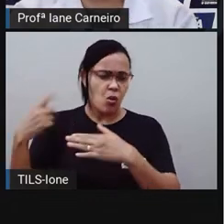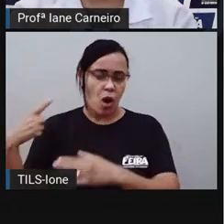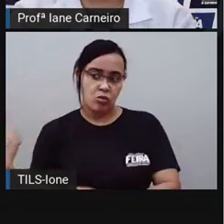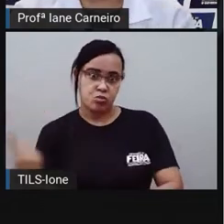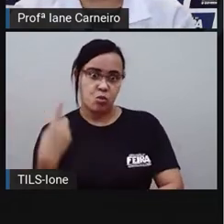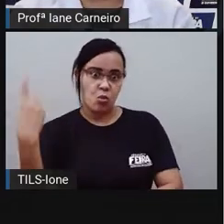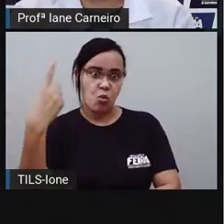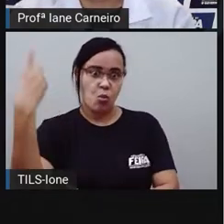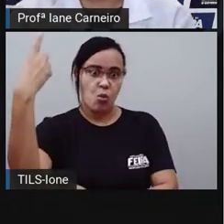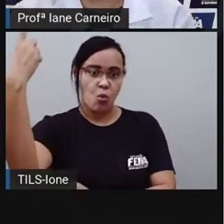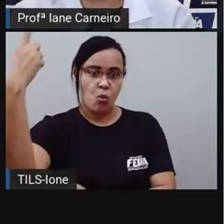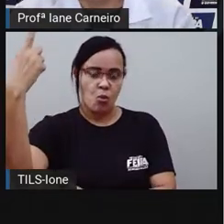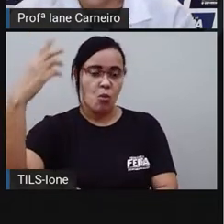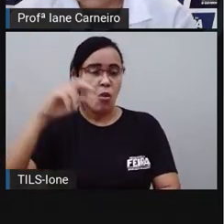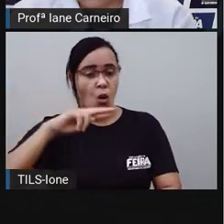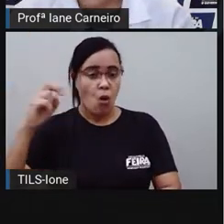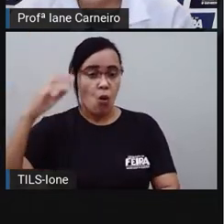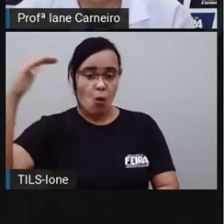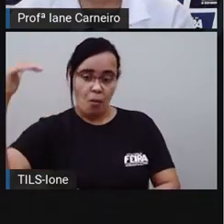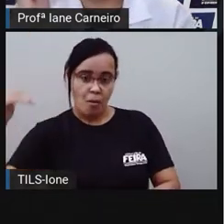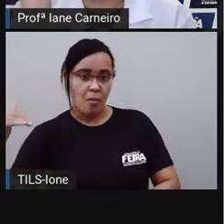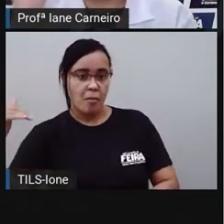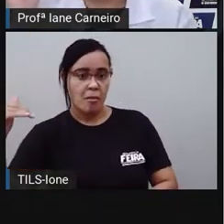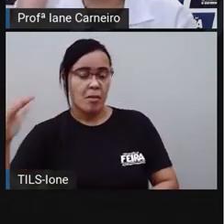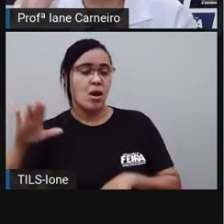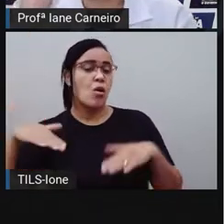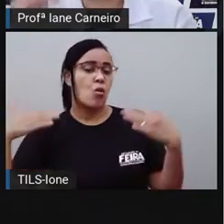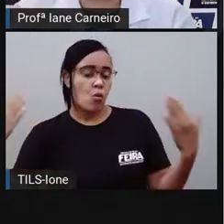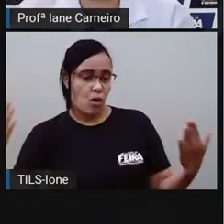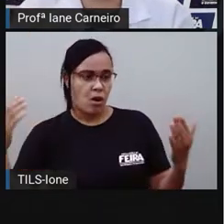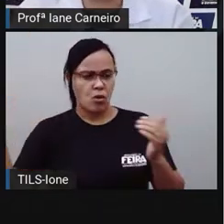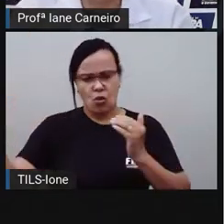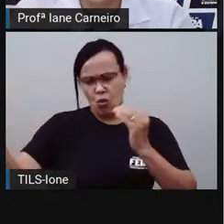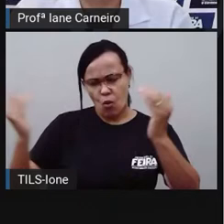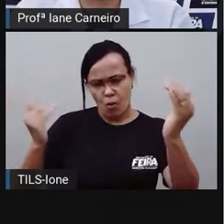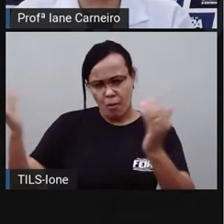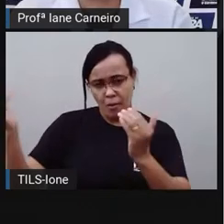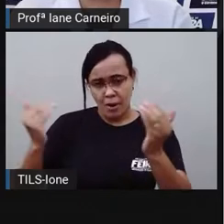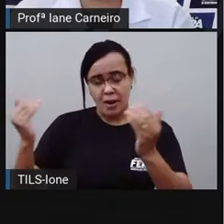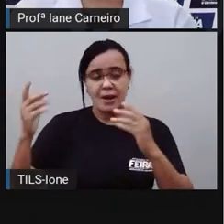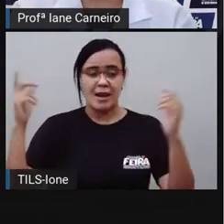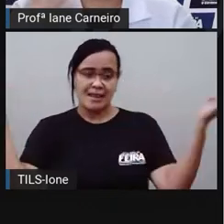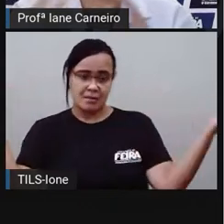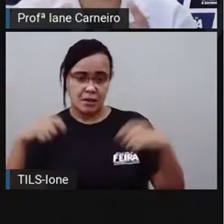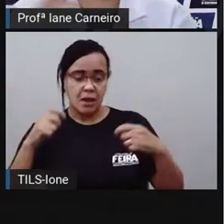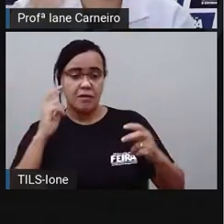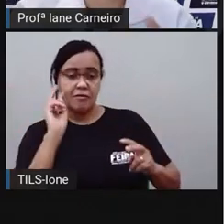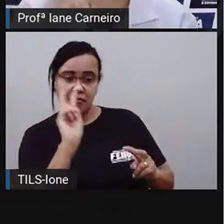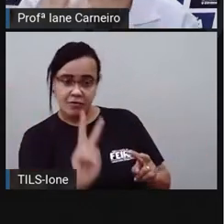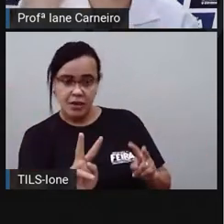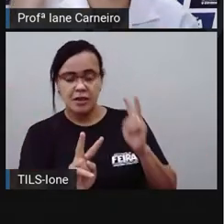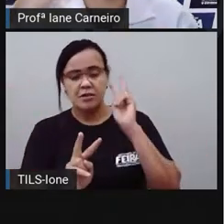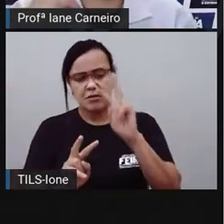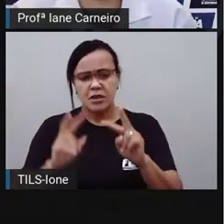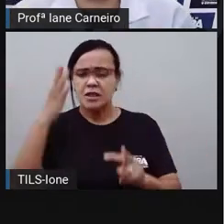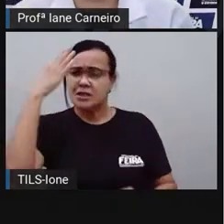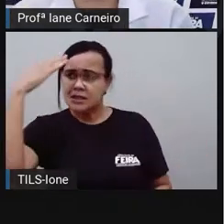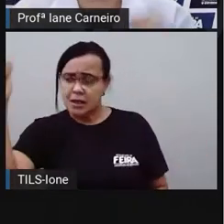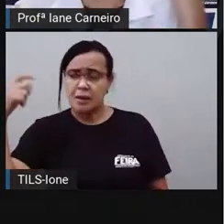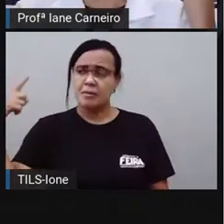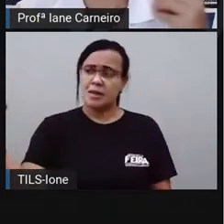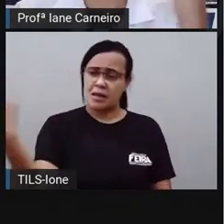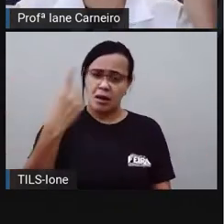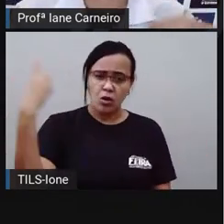comparação de comprimento. Até visualmente a gente consegue, né? Mas saber quanto de altura eu